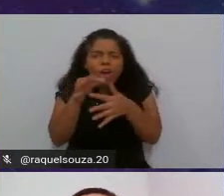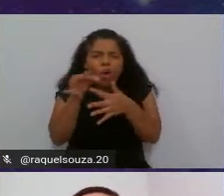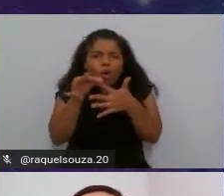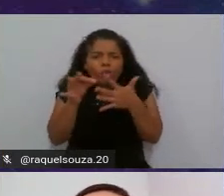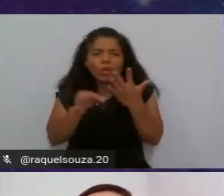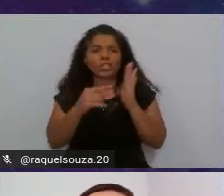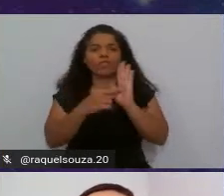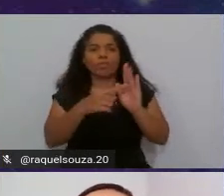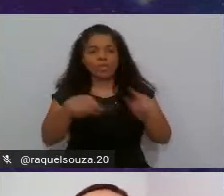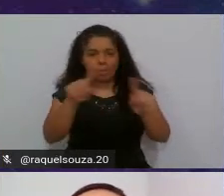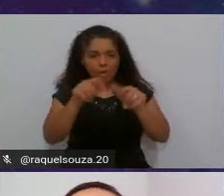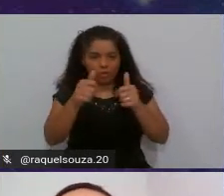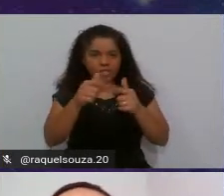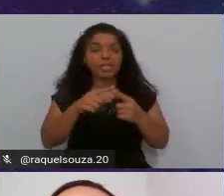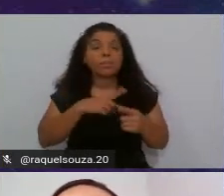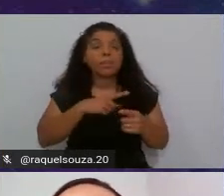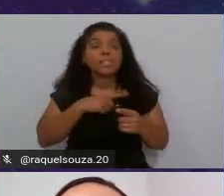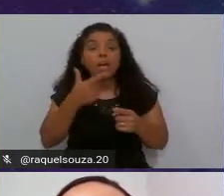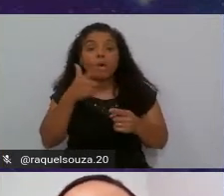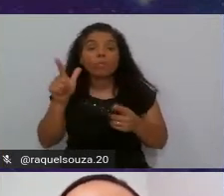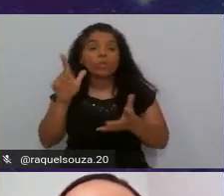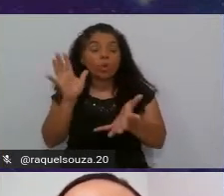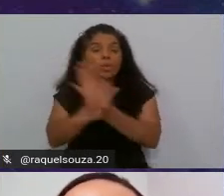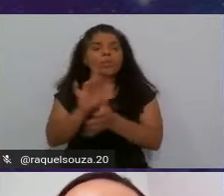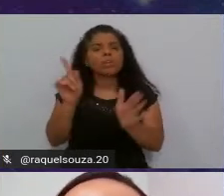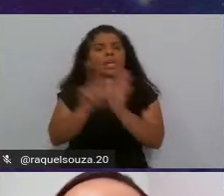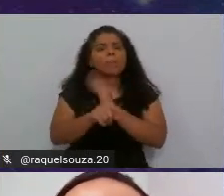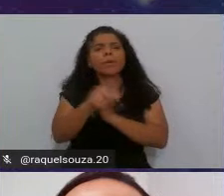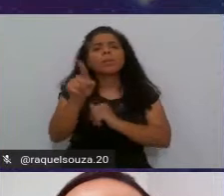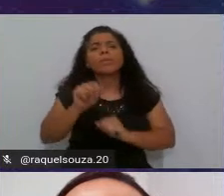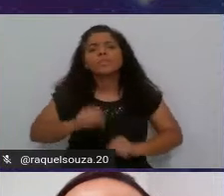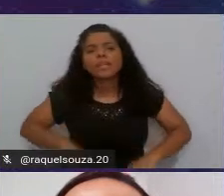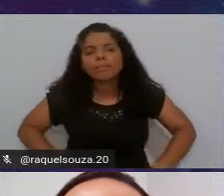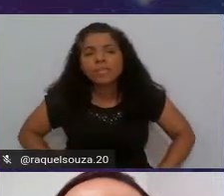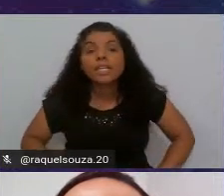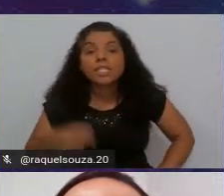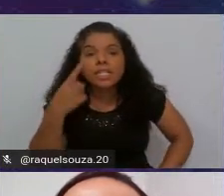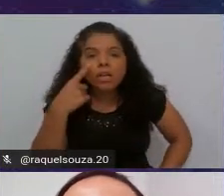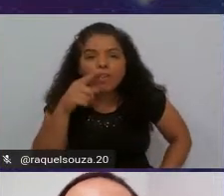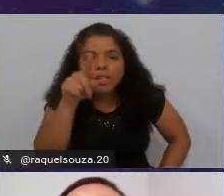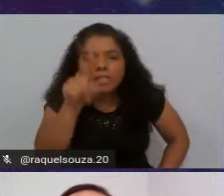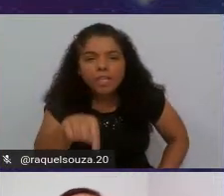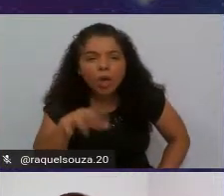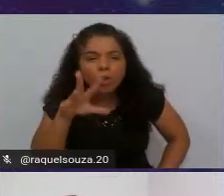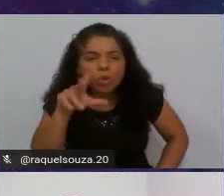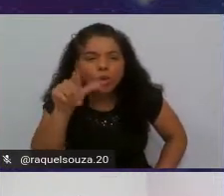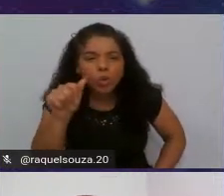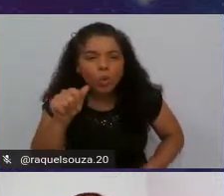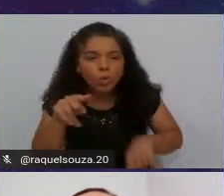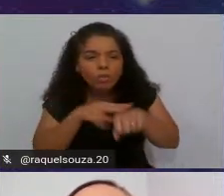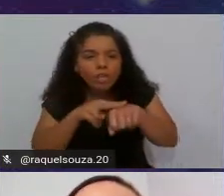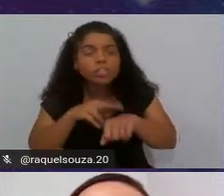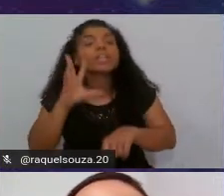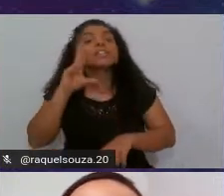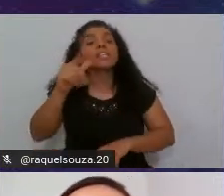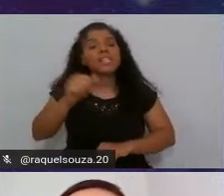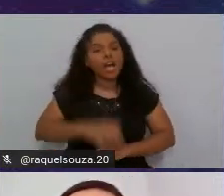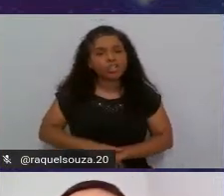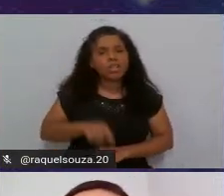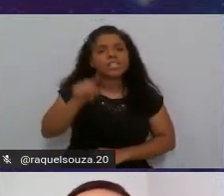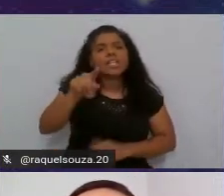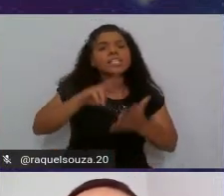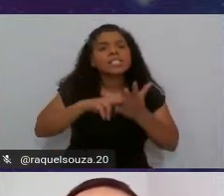mostrar para vocês mas tem uma outra questão que eu quero perguntar para vocês vocês estão vendo isso aqui tudo verdinho o vocês acham que isso aqui